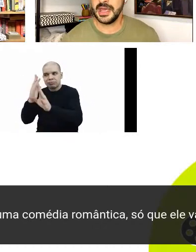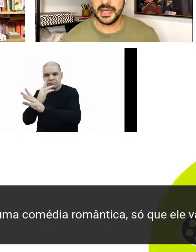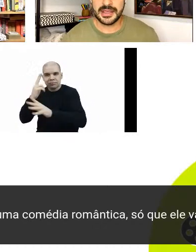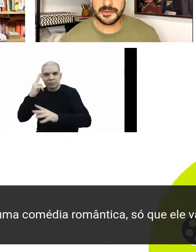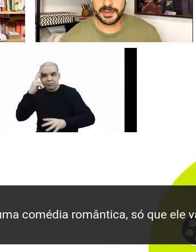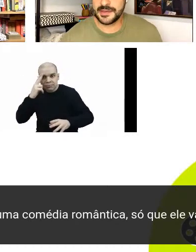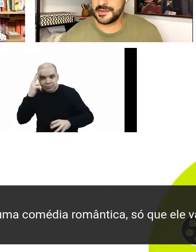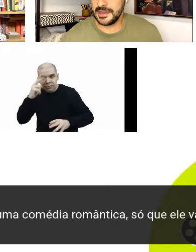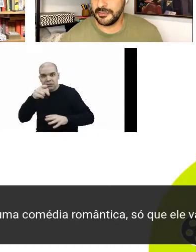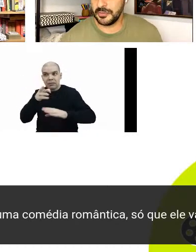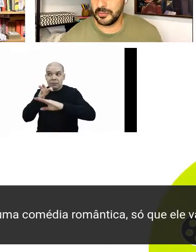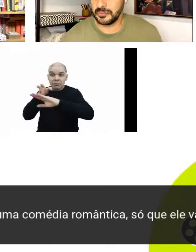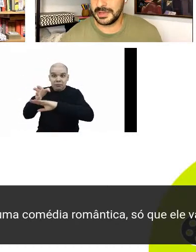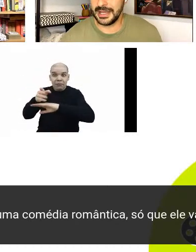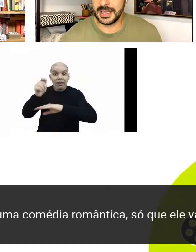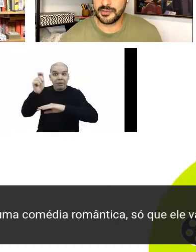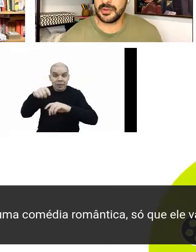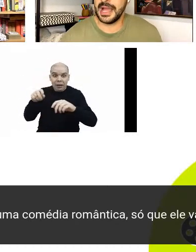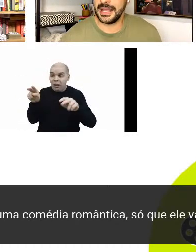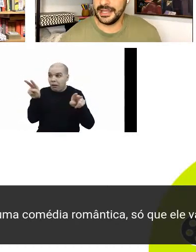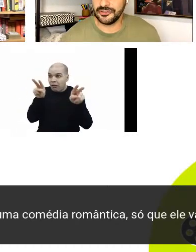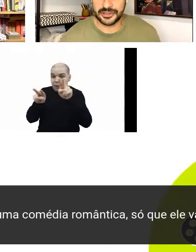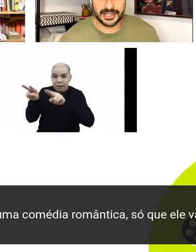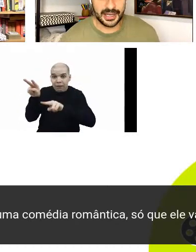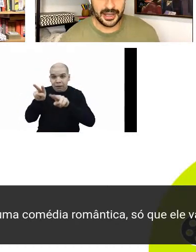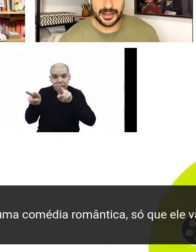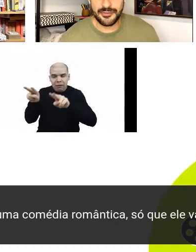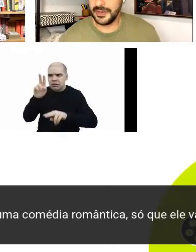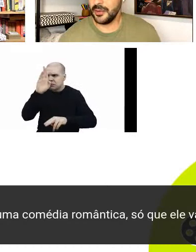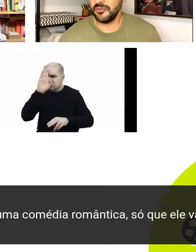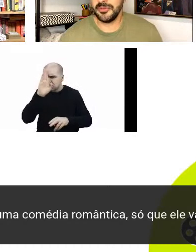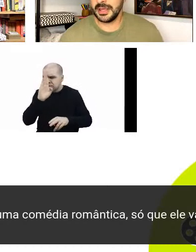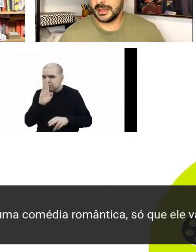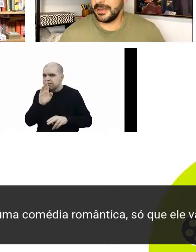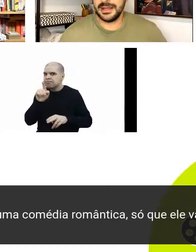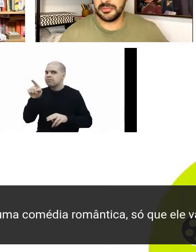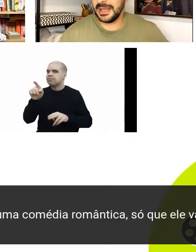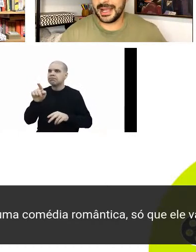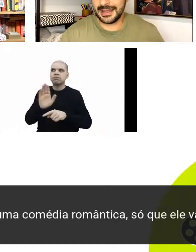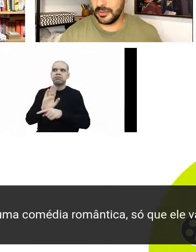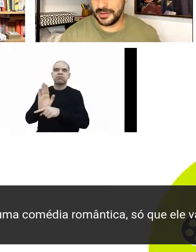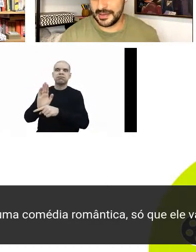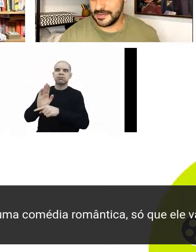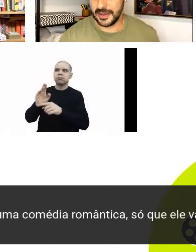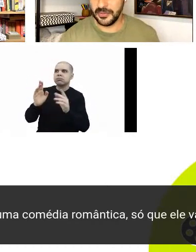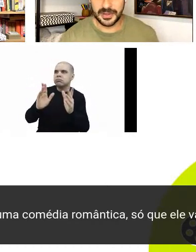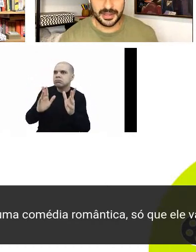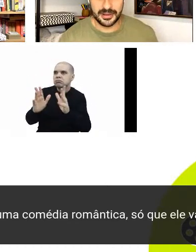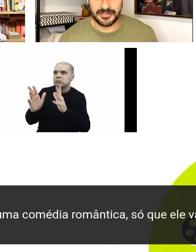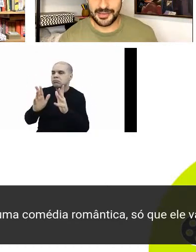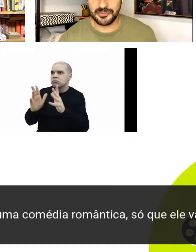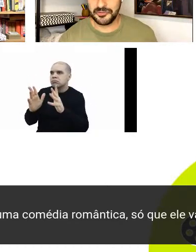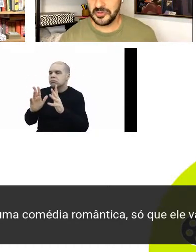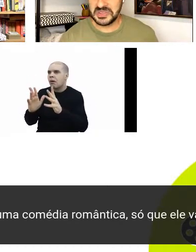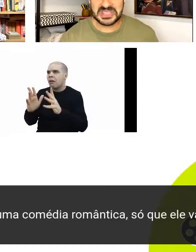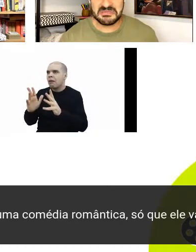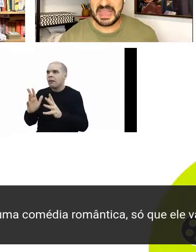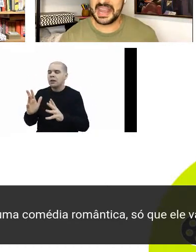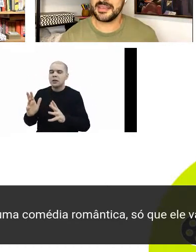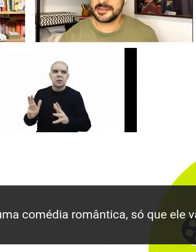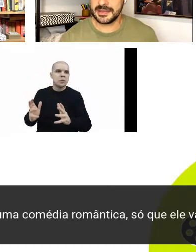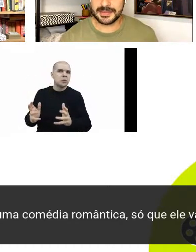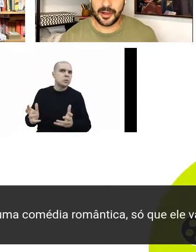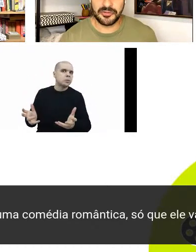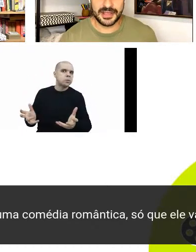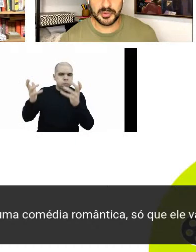bastante expressivo, um thriller surrealista, enfim, um filme que também não tem categorização, mas um filme